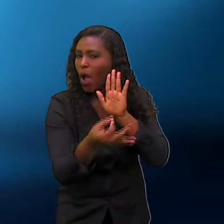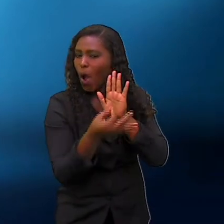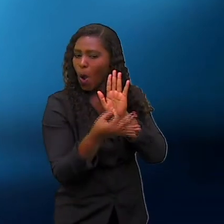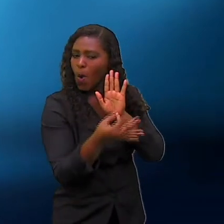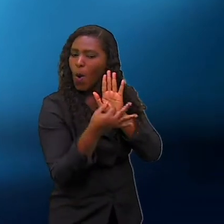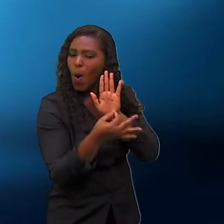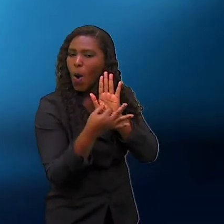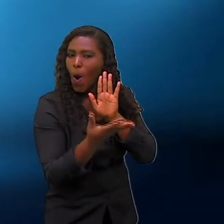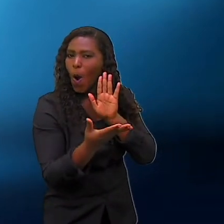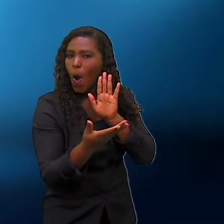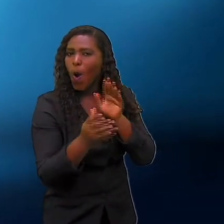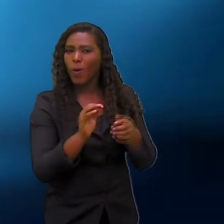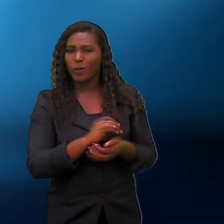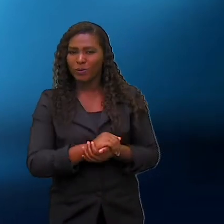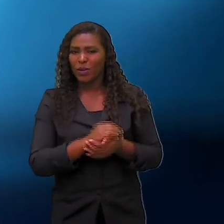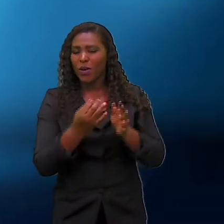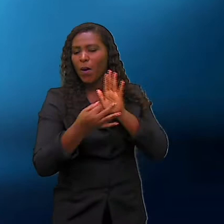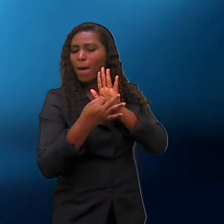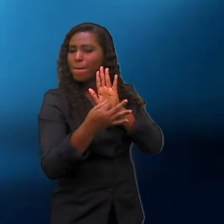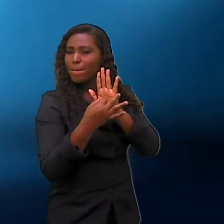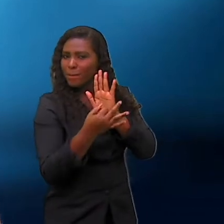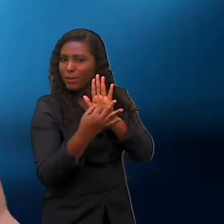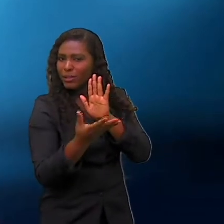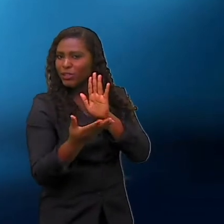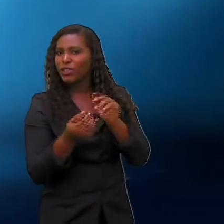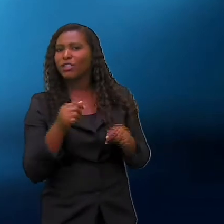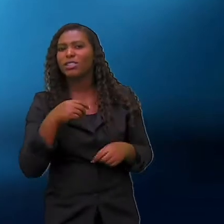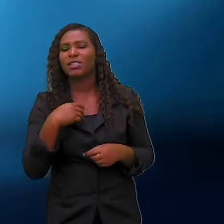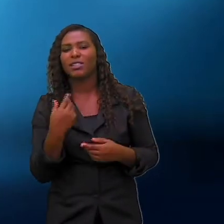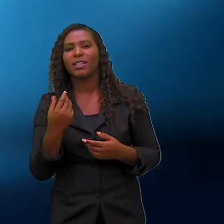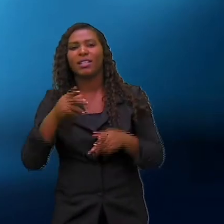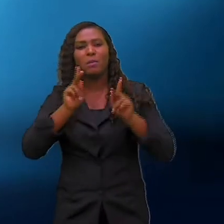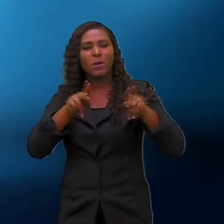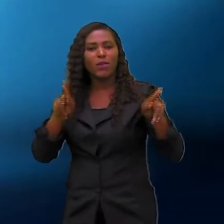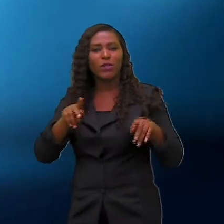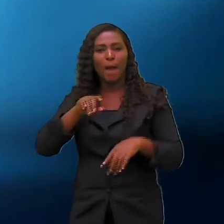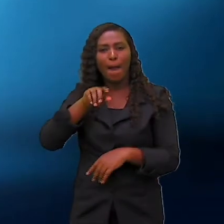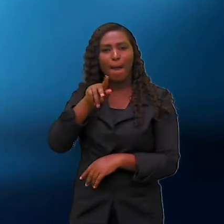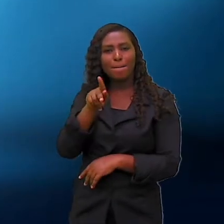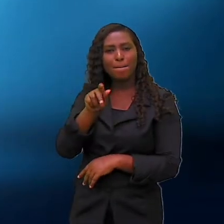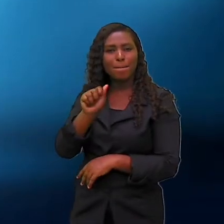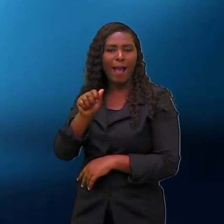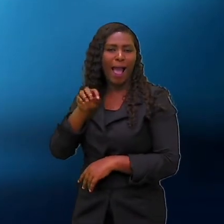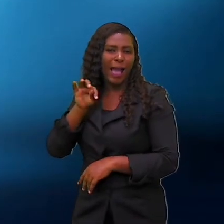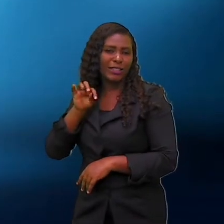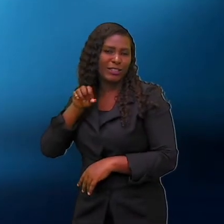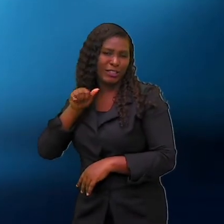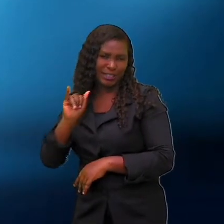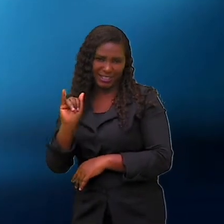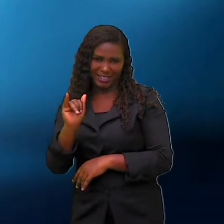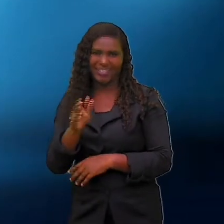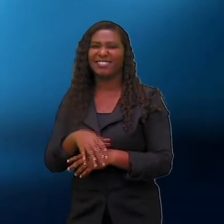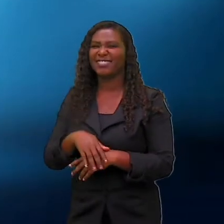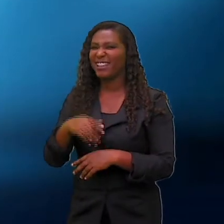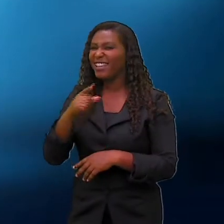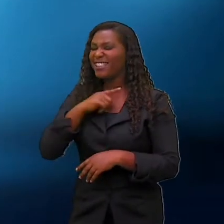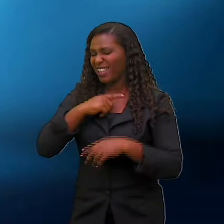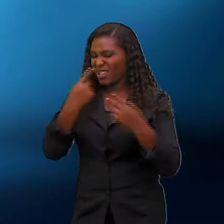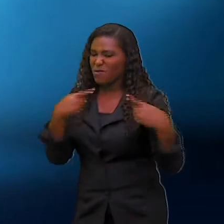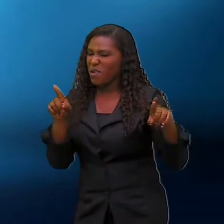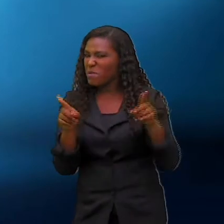Prof. Patti, ó. Ui, merecia aí uma musiquinha de fundo em produção. Vamos pensar aí depois, hein?